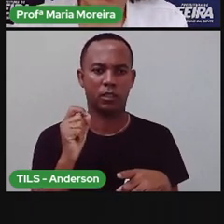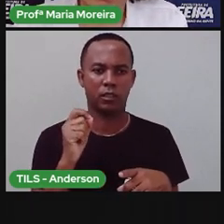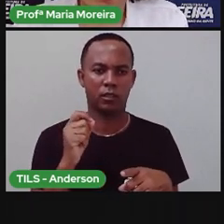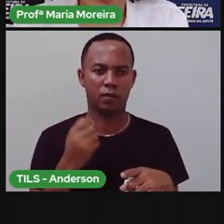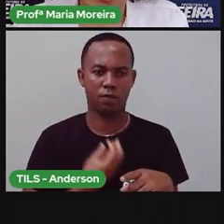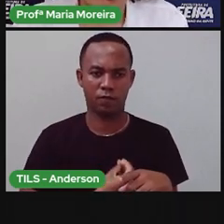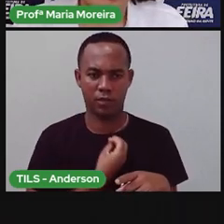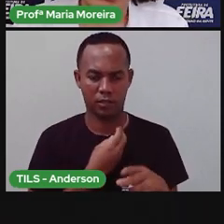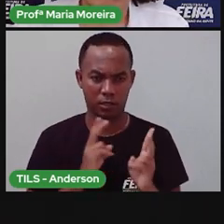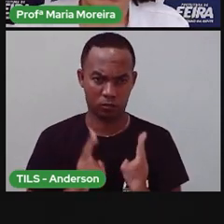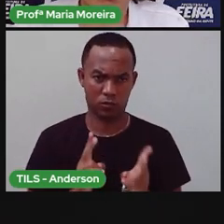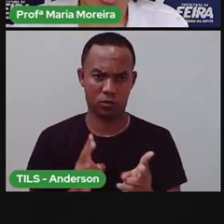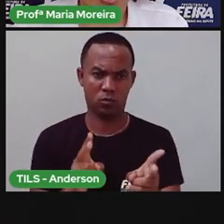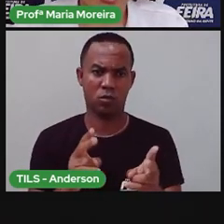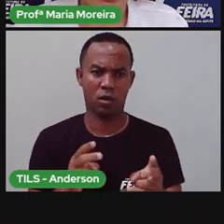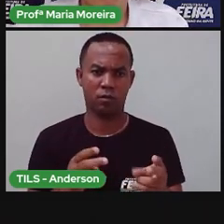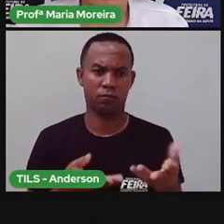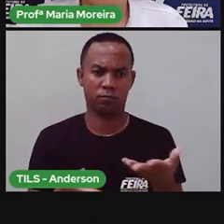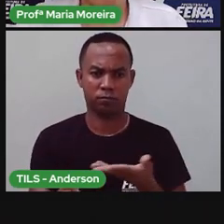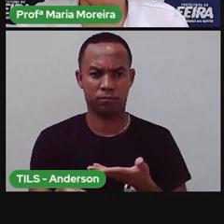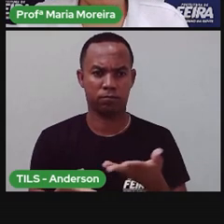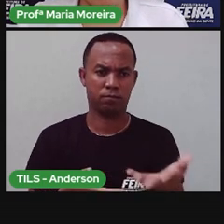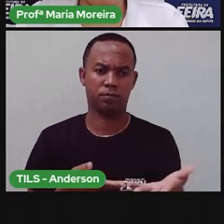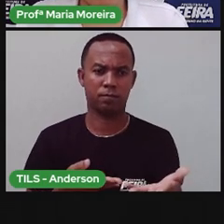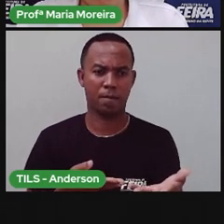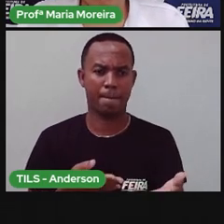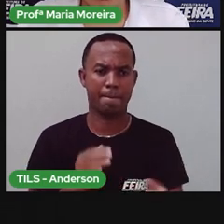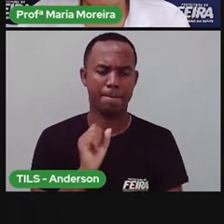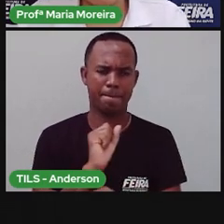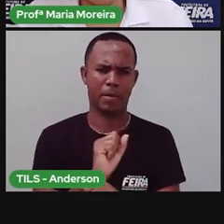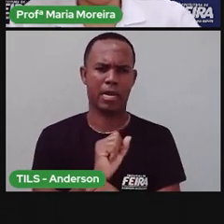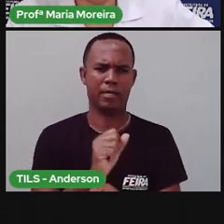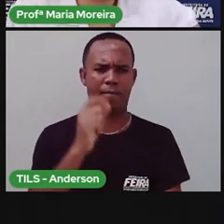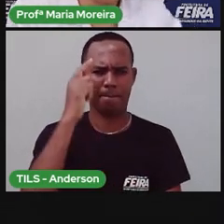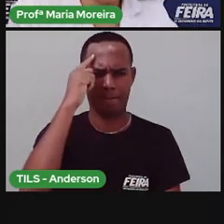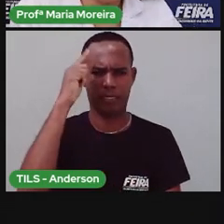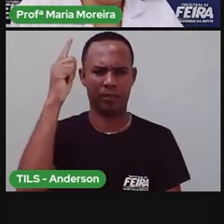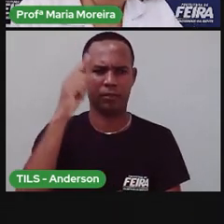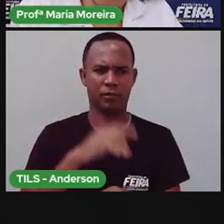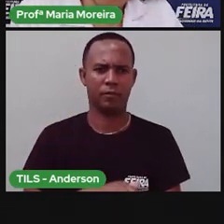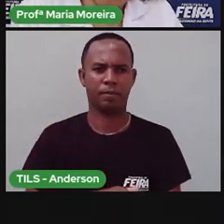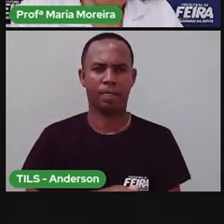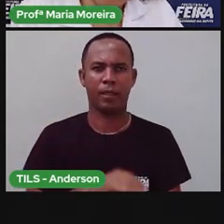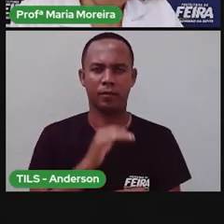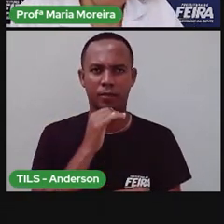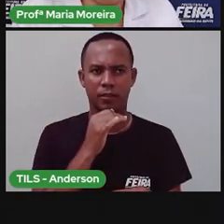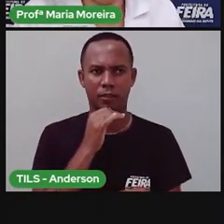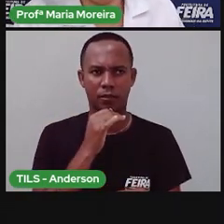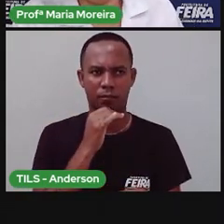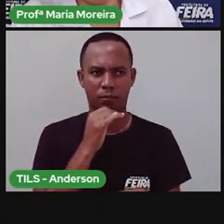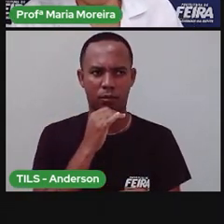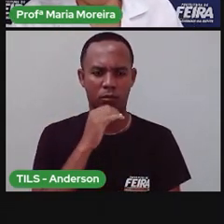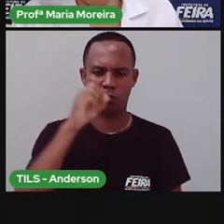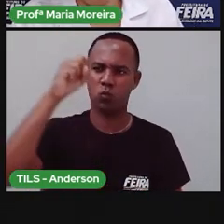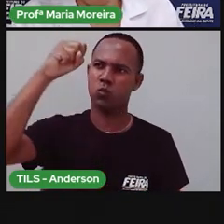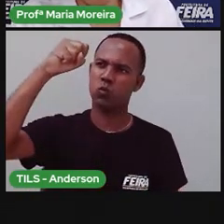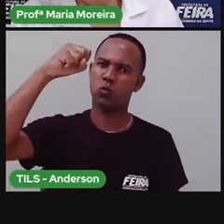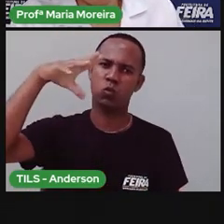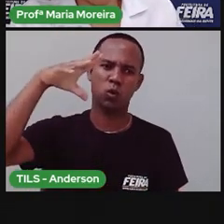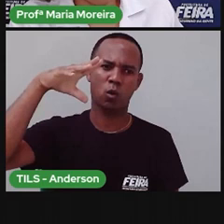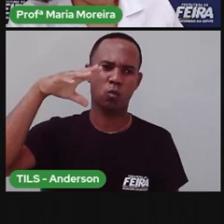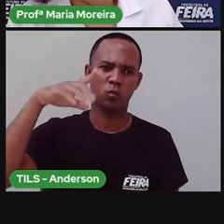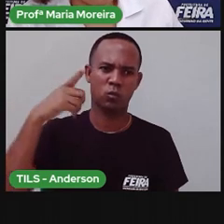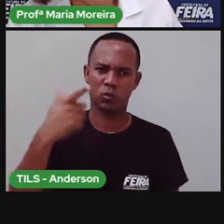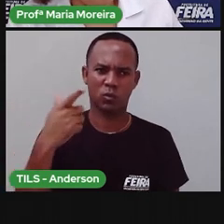vida. O ciclo da vida. Então, parem e pensem. Se eu não tivesse o solo, eu não iria poder cultivar.